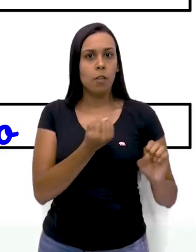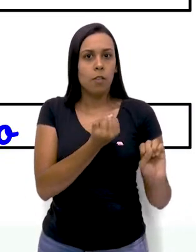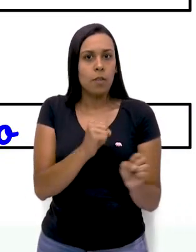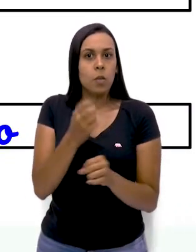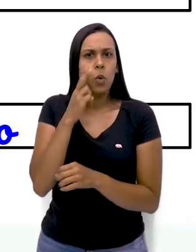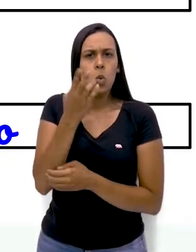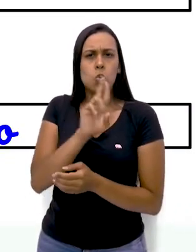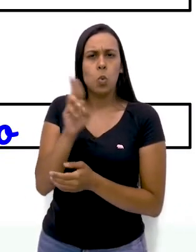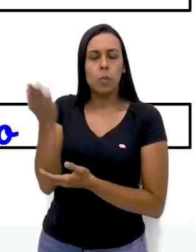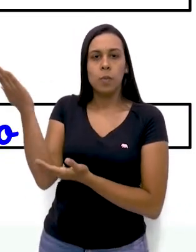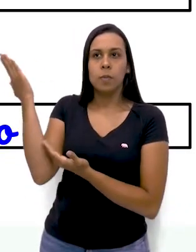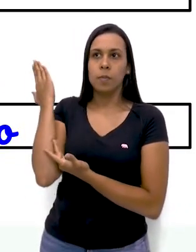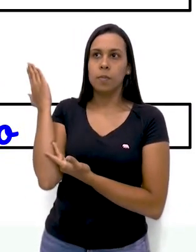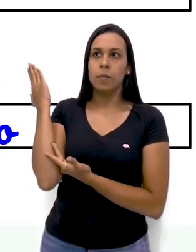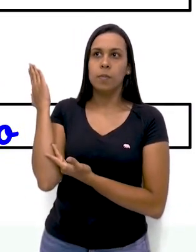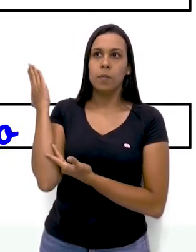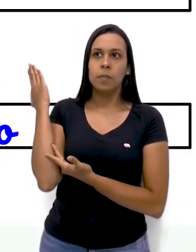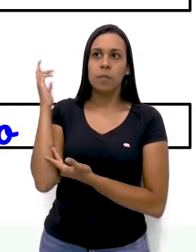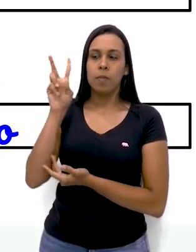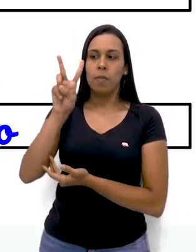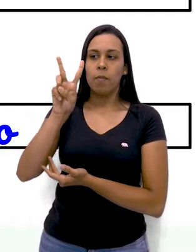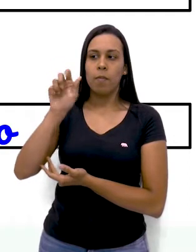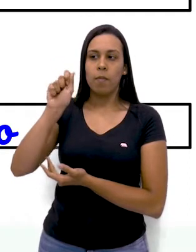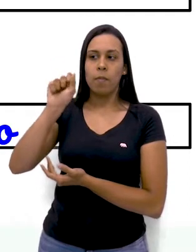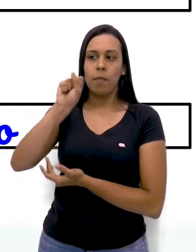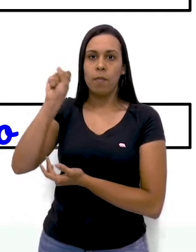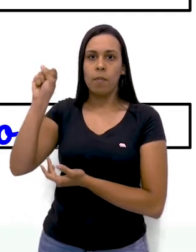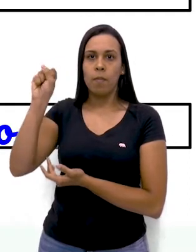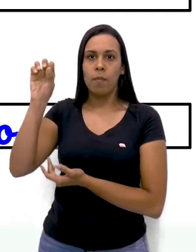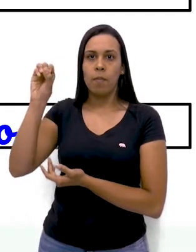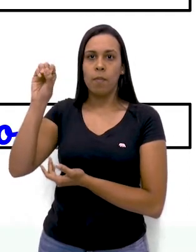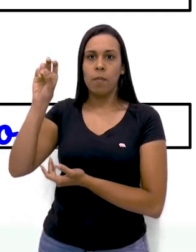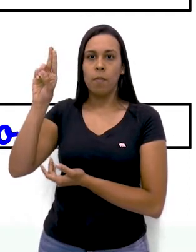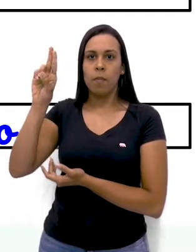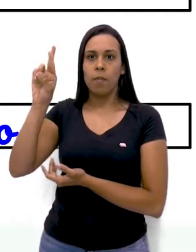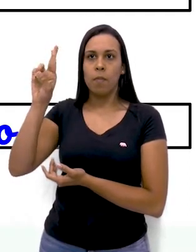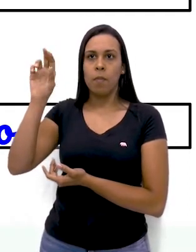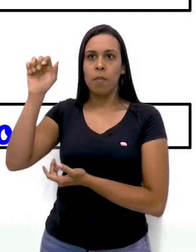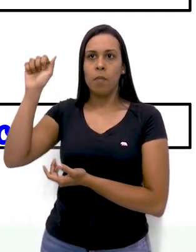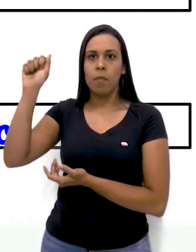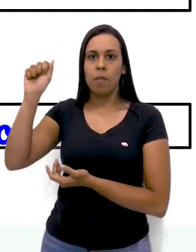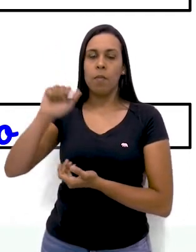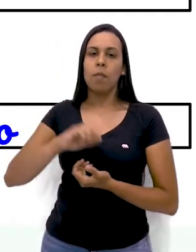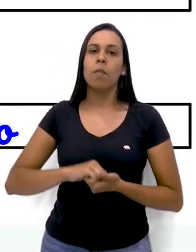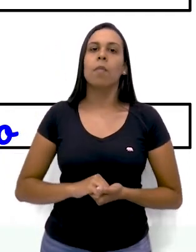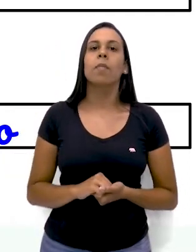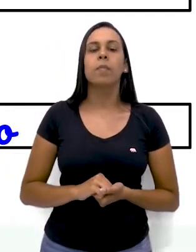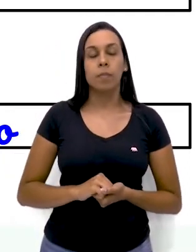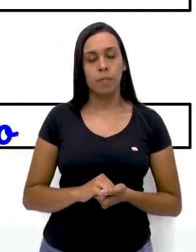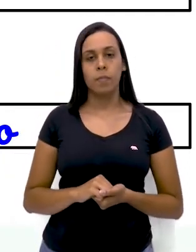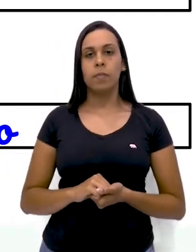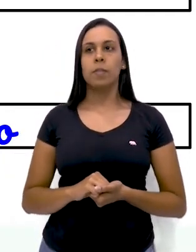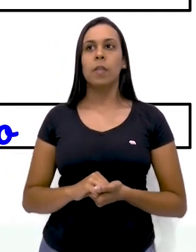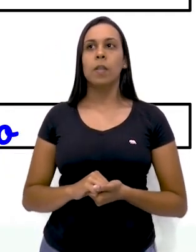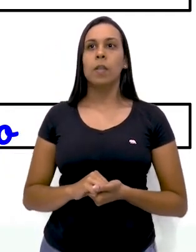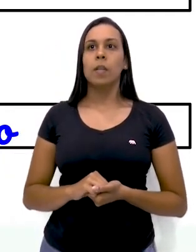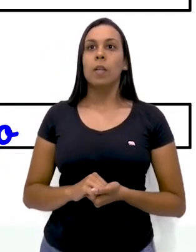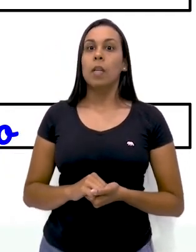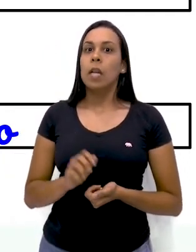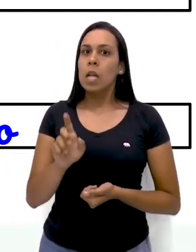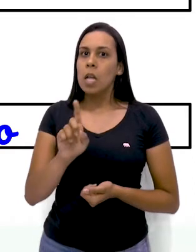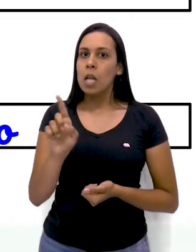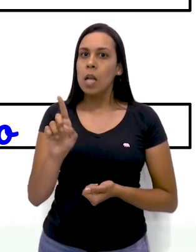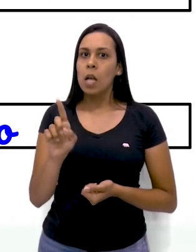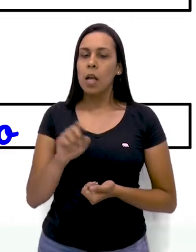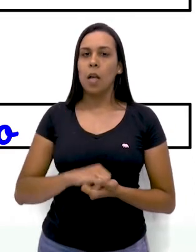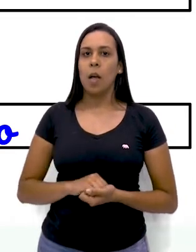Vassoura. Olha aqui as letras, ó. V-A-S-S-O-U-R-A, ok? Não é